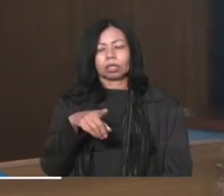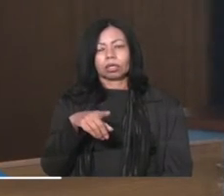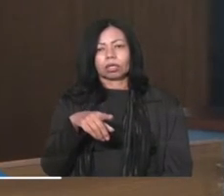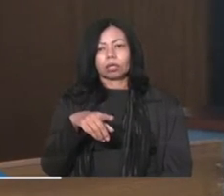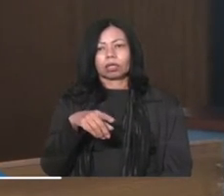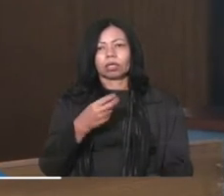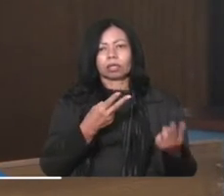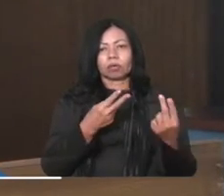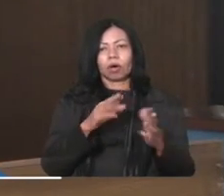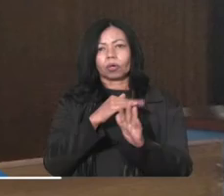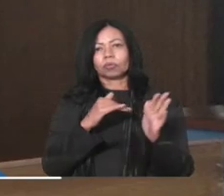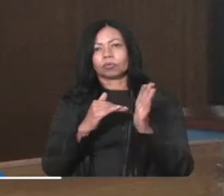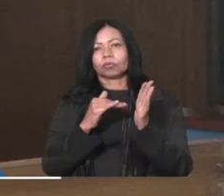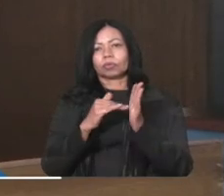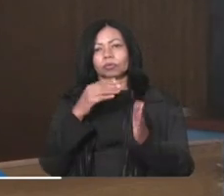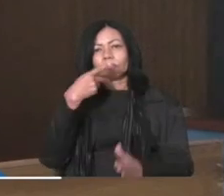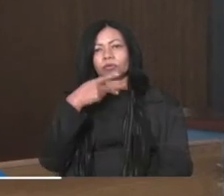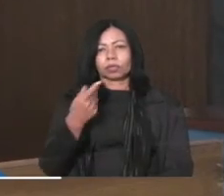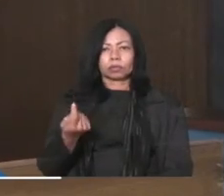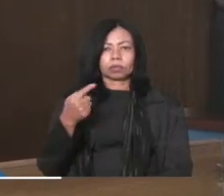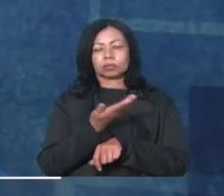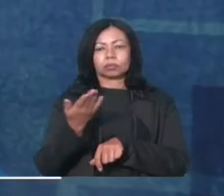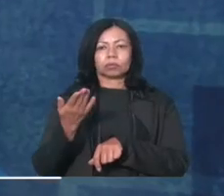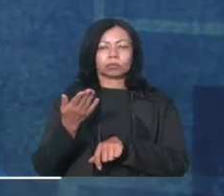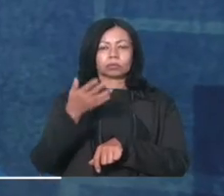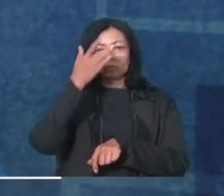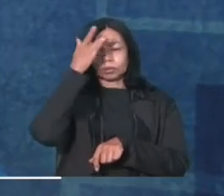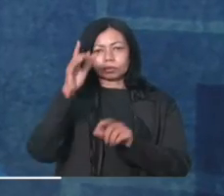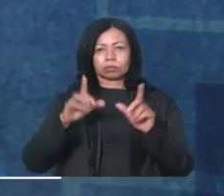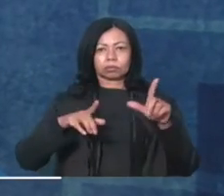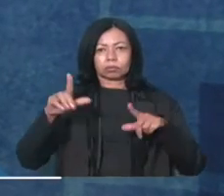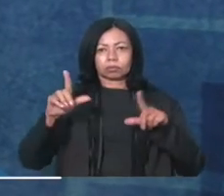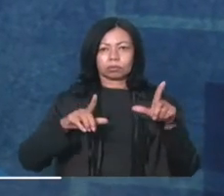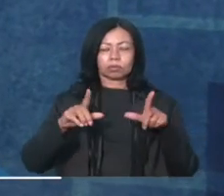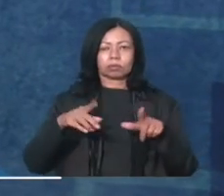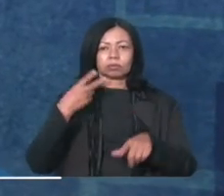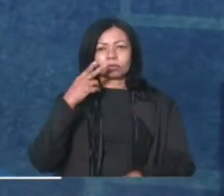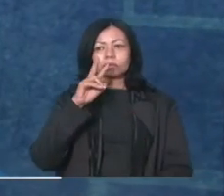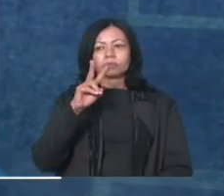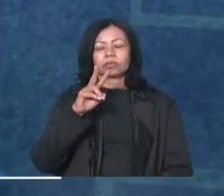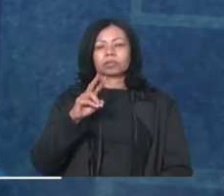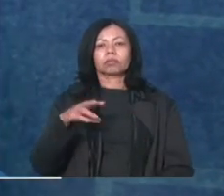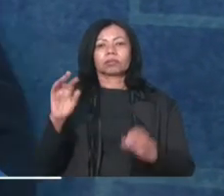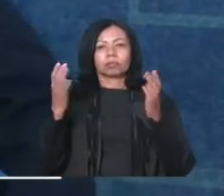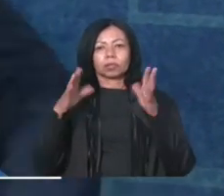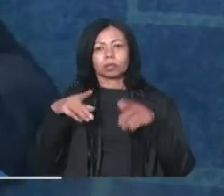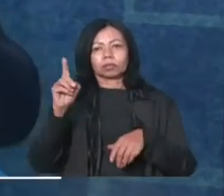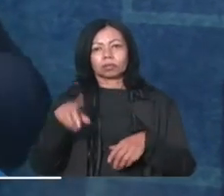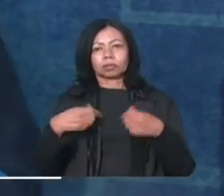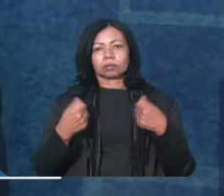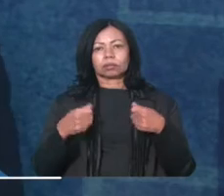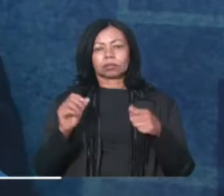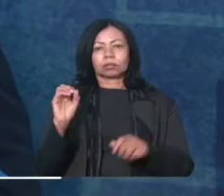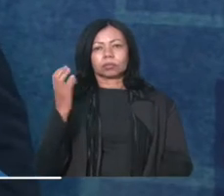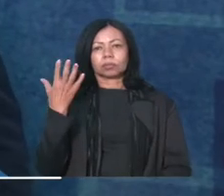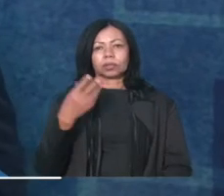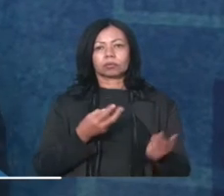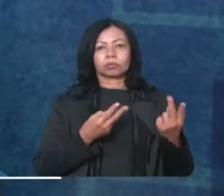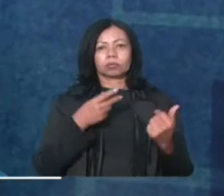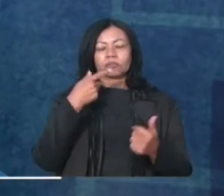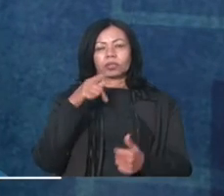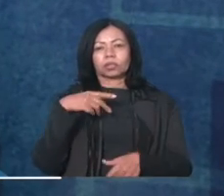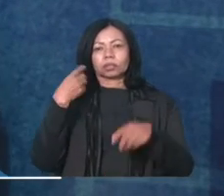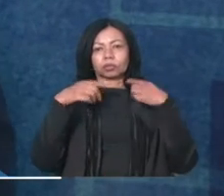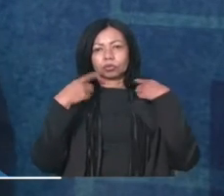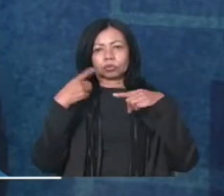da Fundação São Francisco Xavier. Sim, uma moção de aplausos aí que se faz necessário nesse momento, como falei em